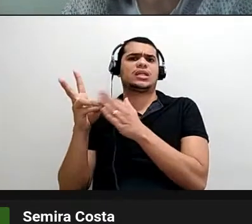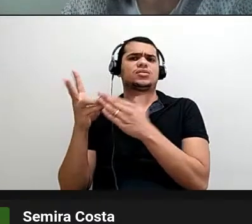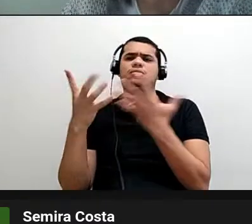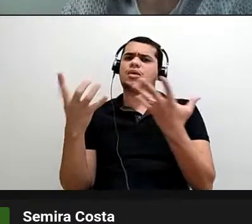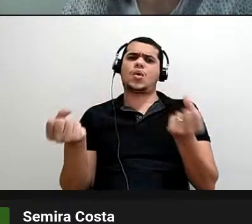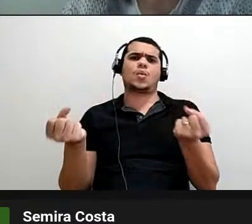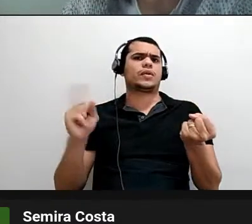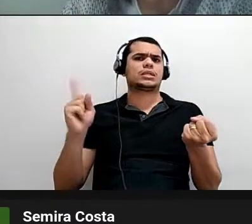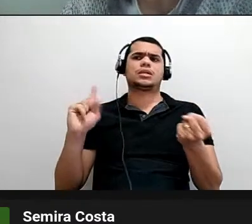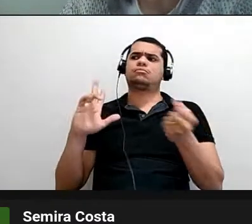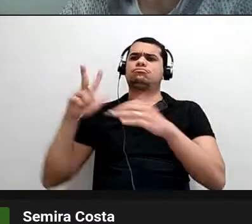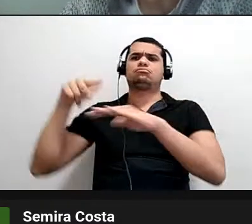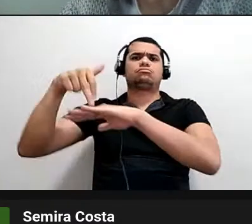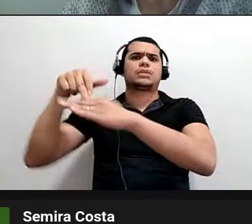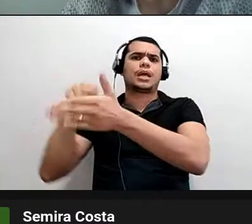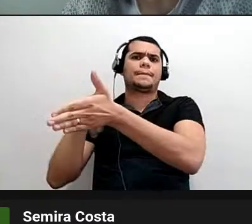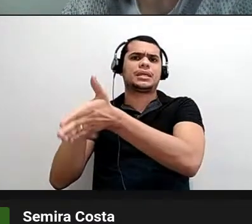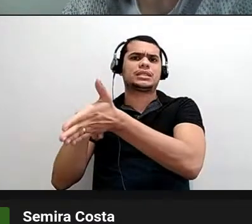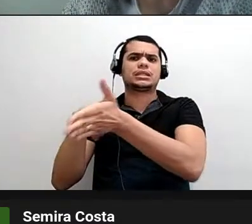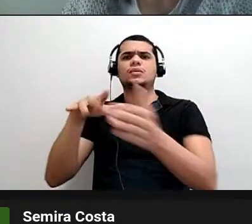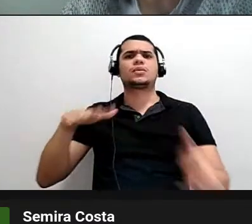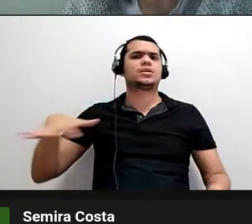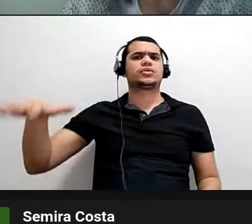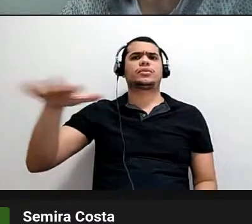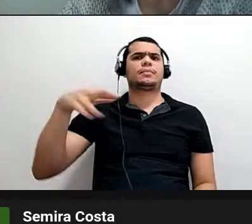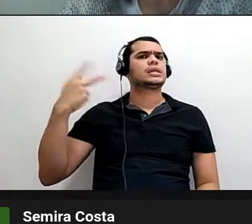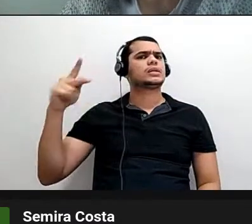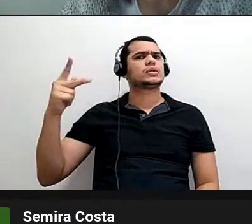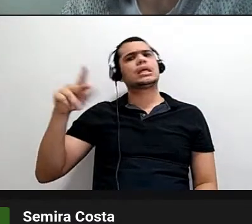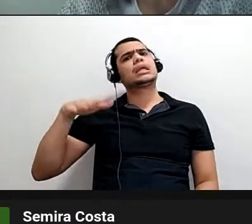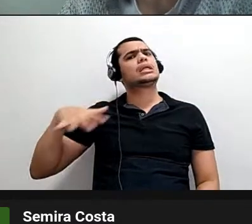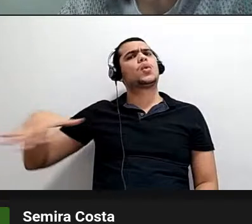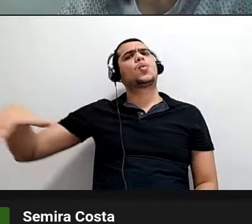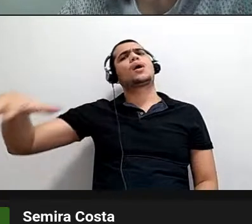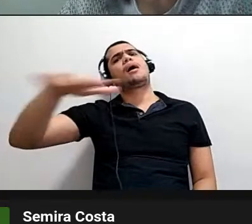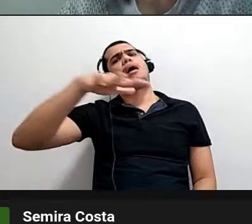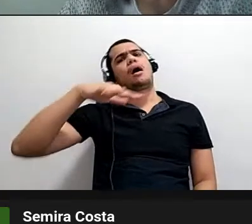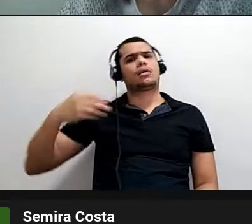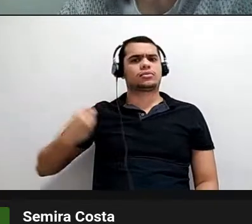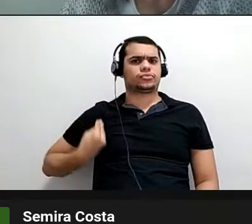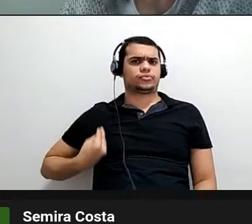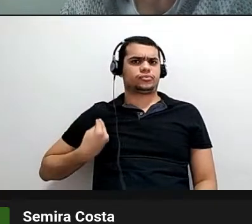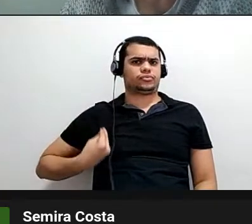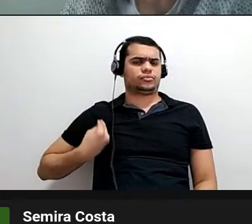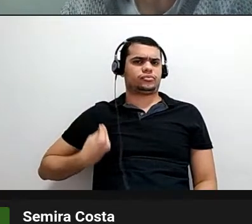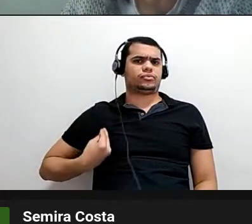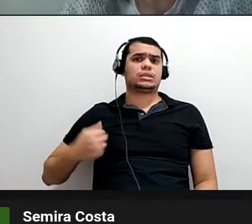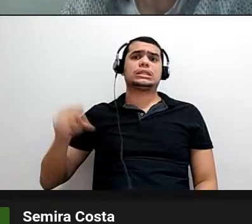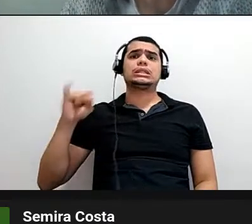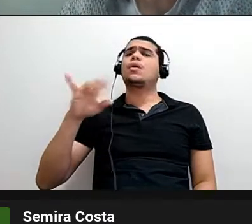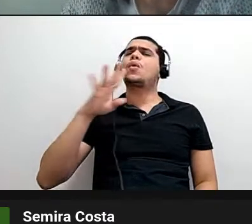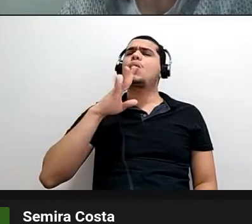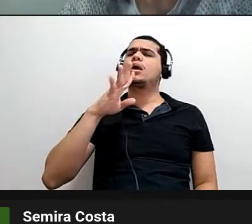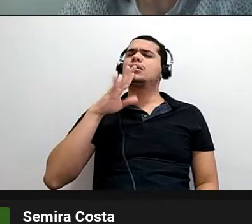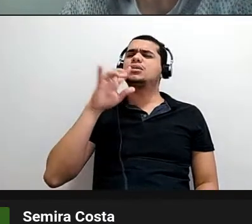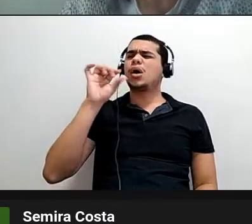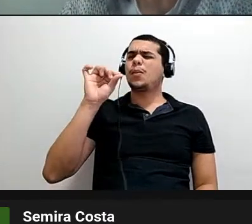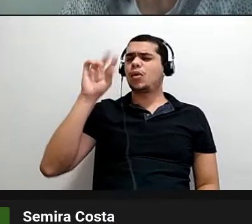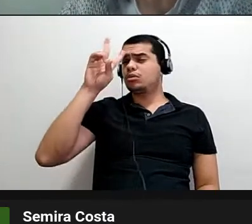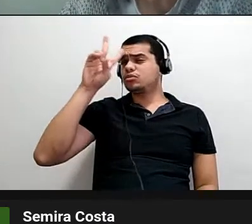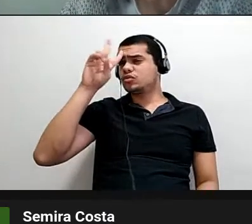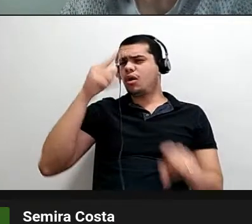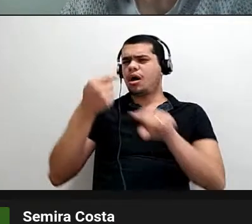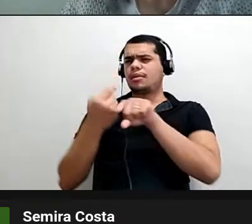pesquisadores, né? Nos seus espaços, nos seus territórios. E se a gente conhece um pouquinho da história,